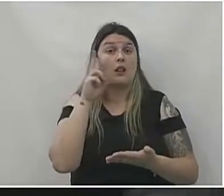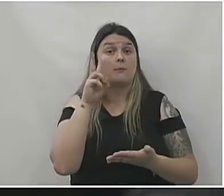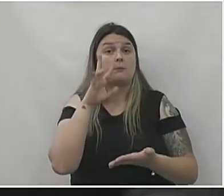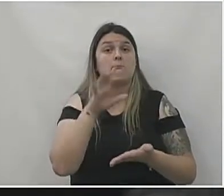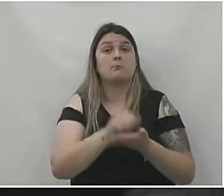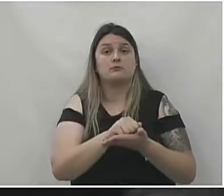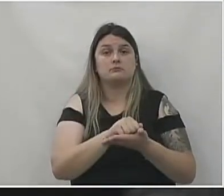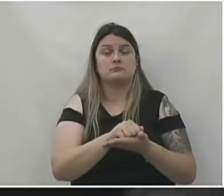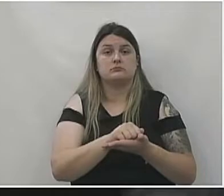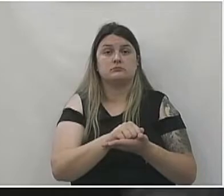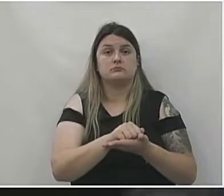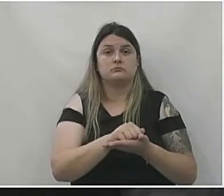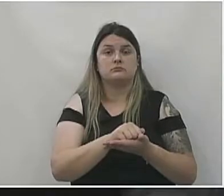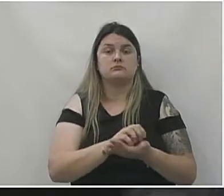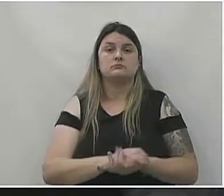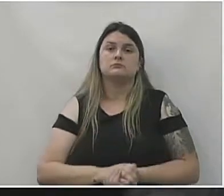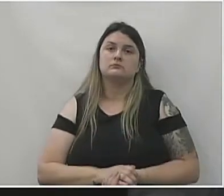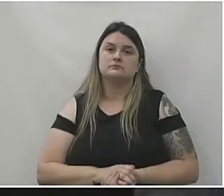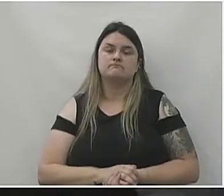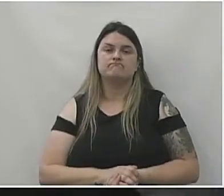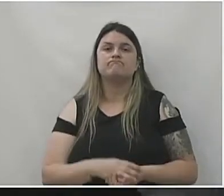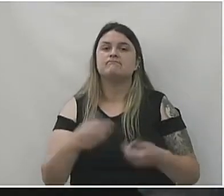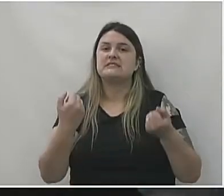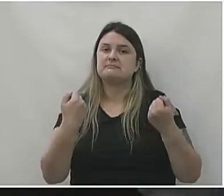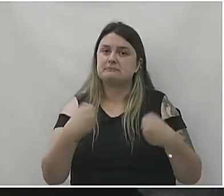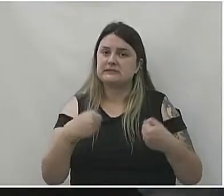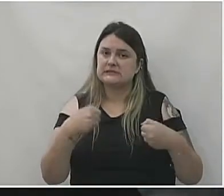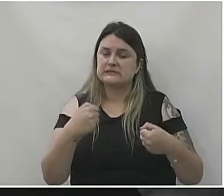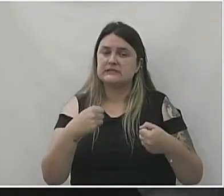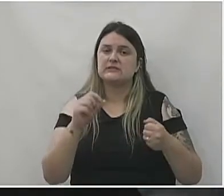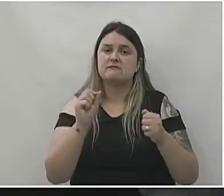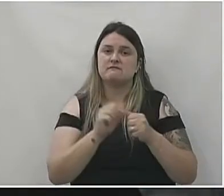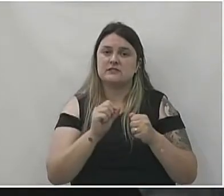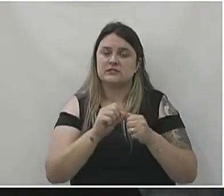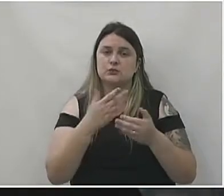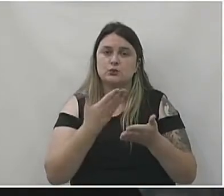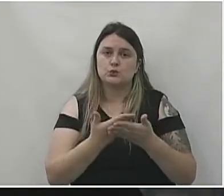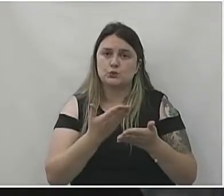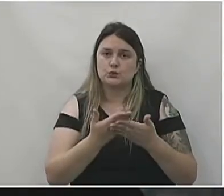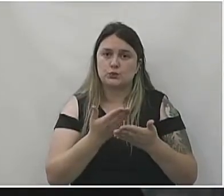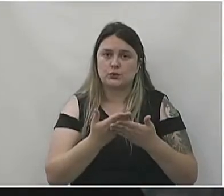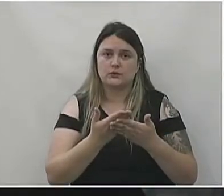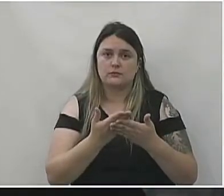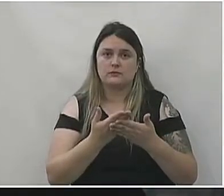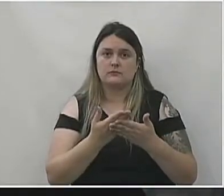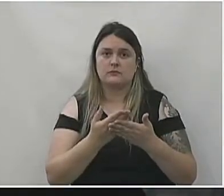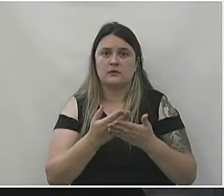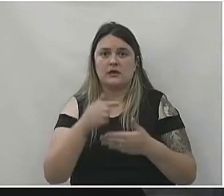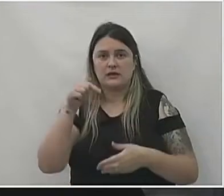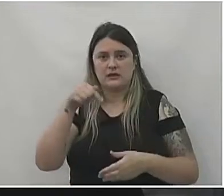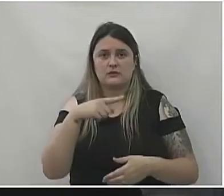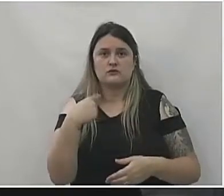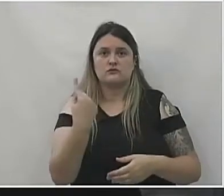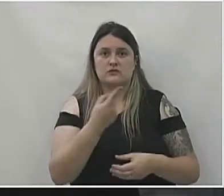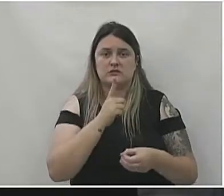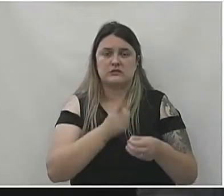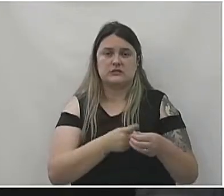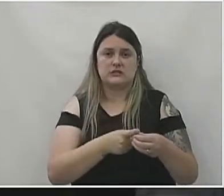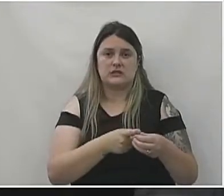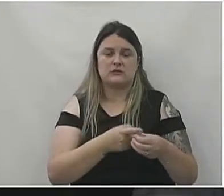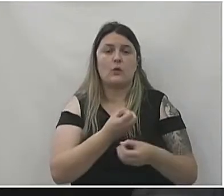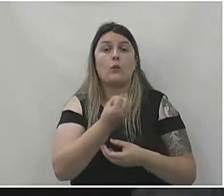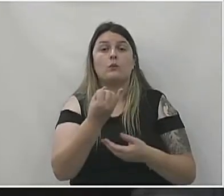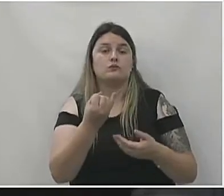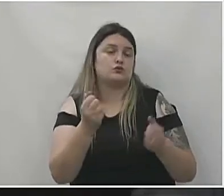registrado isso, que precisa ser feito esse estudo aí, aqui dentro da nossa cidade, né, quais